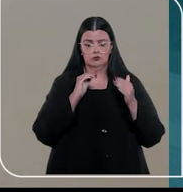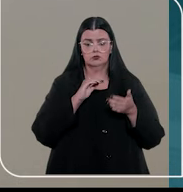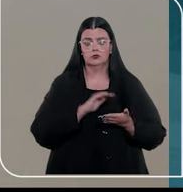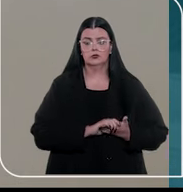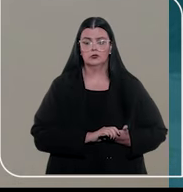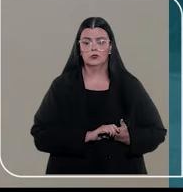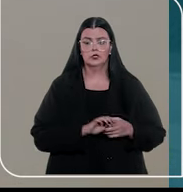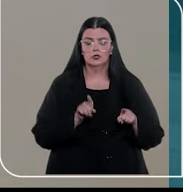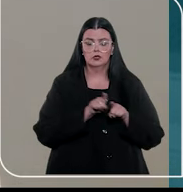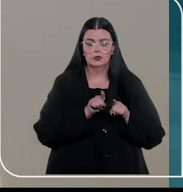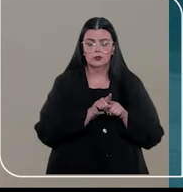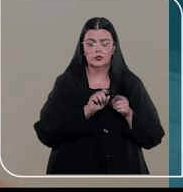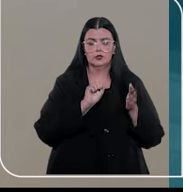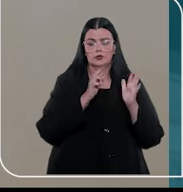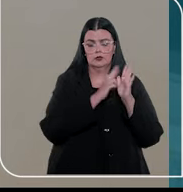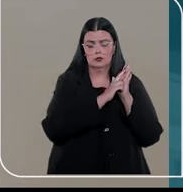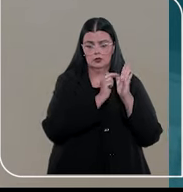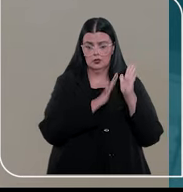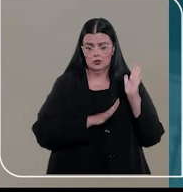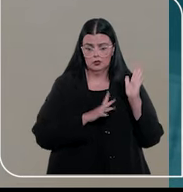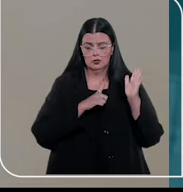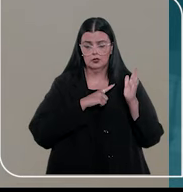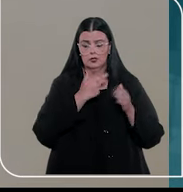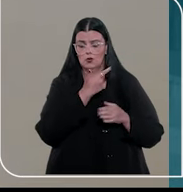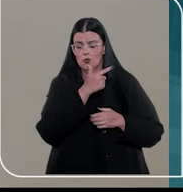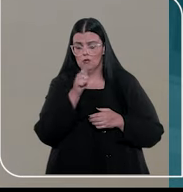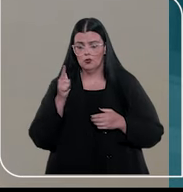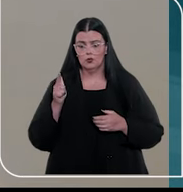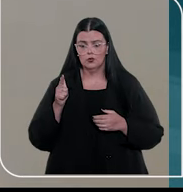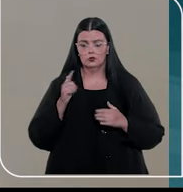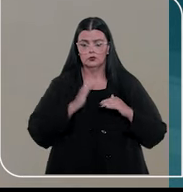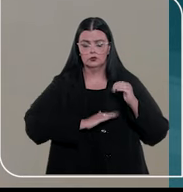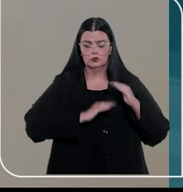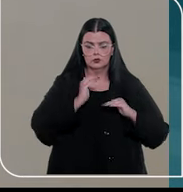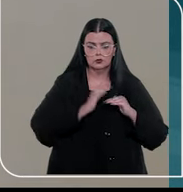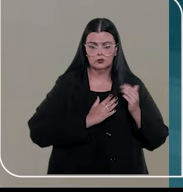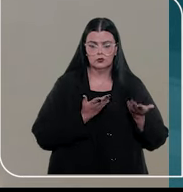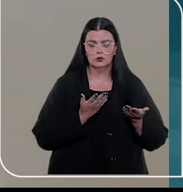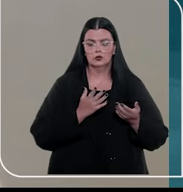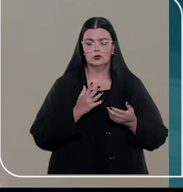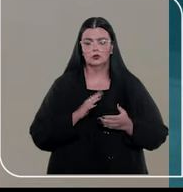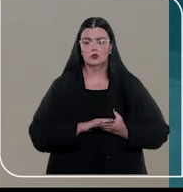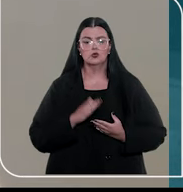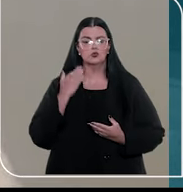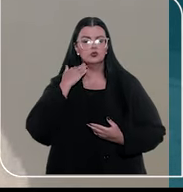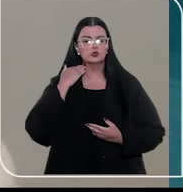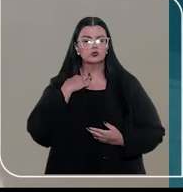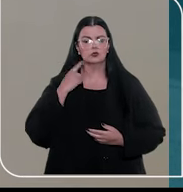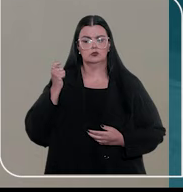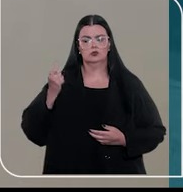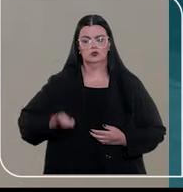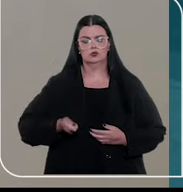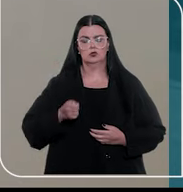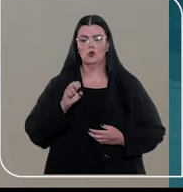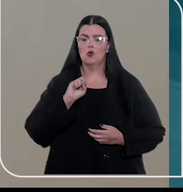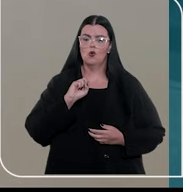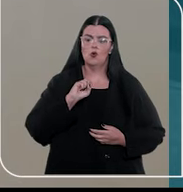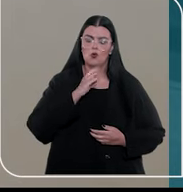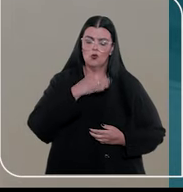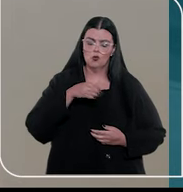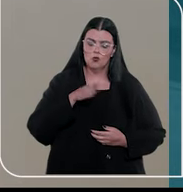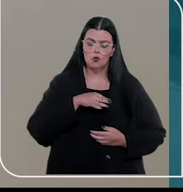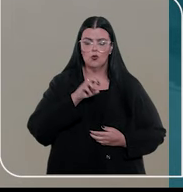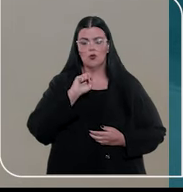discutindo uma preliminar, eu estou discutindo se um determinado ato praticado pelo juiz é nulo ou anulável,